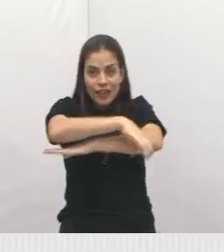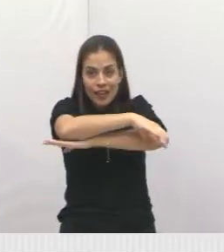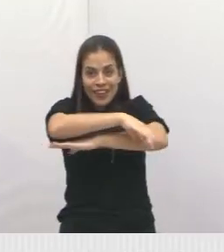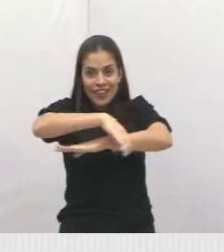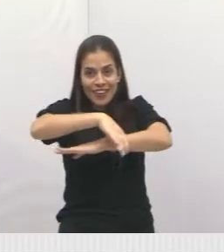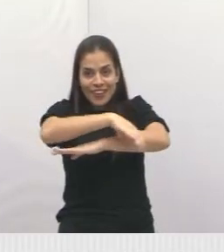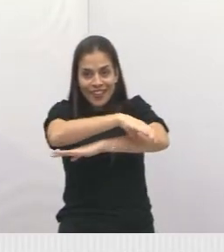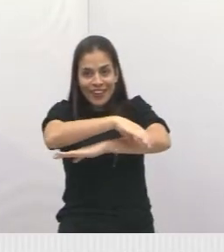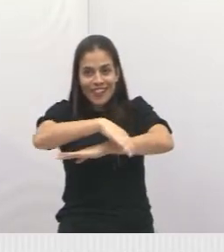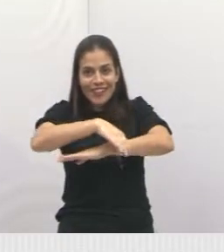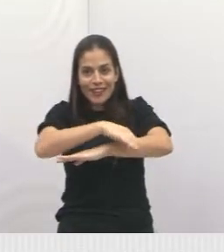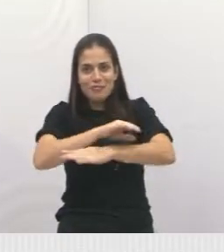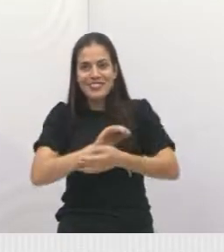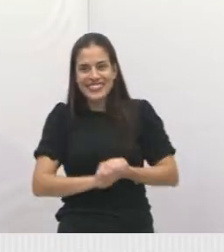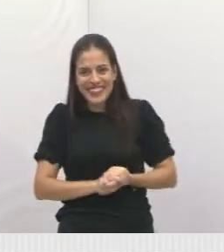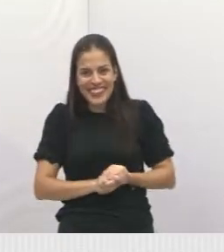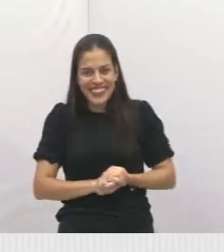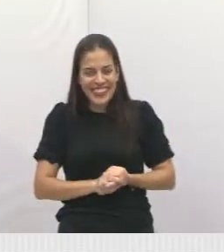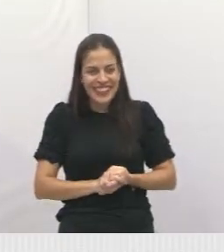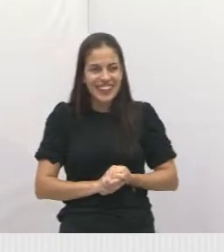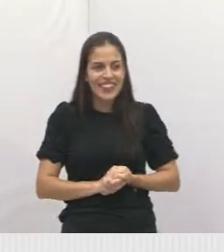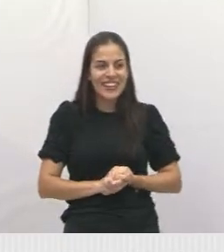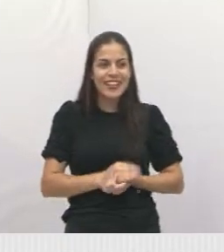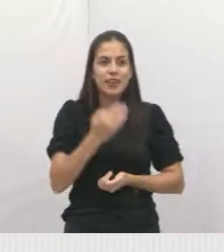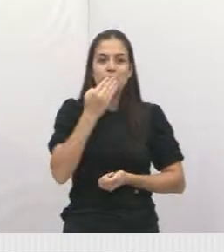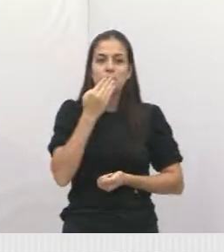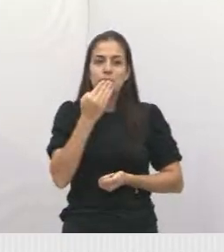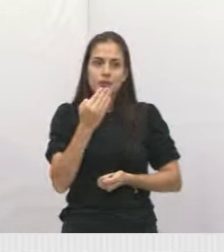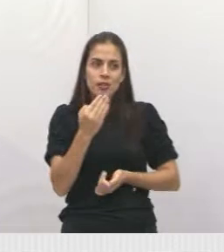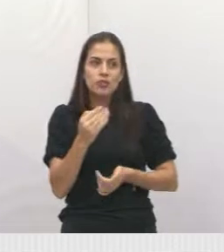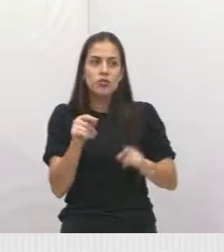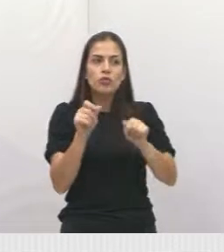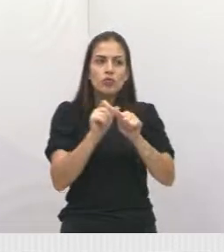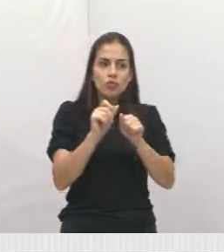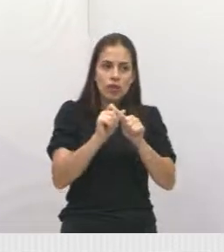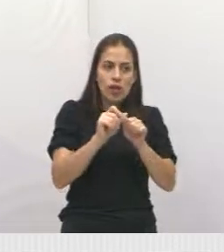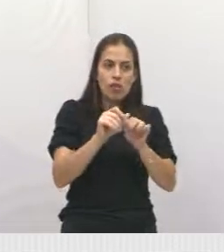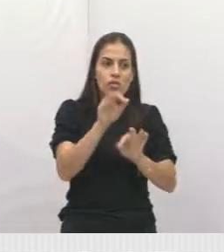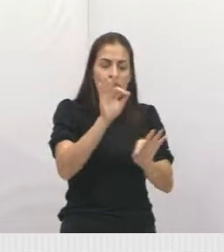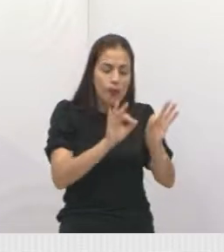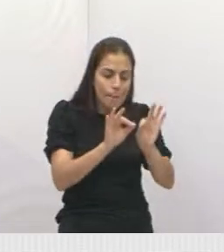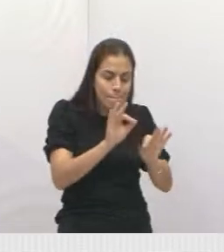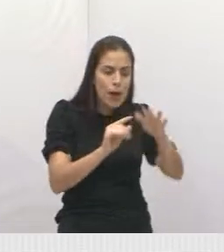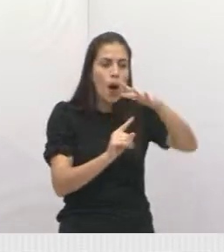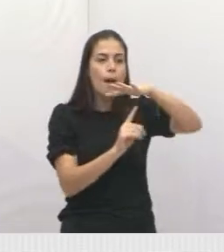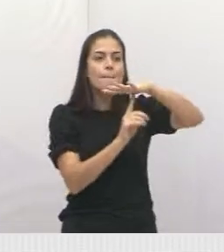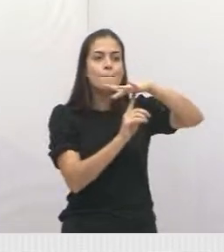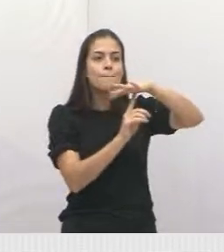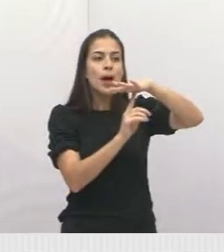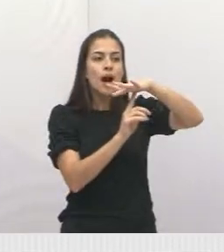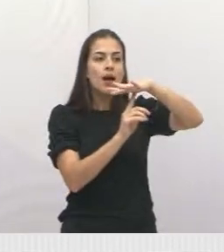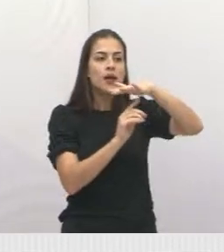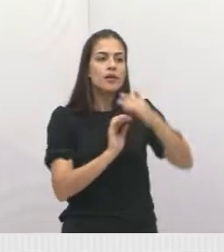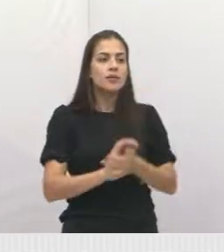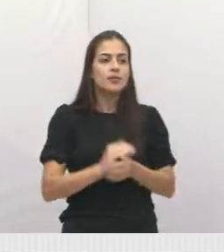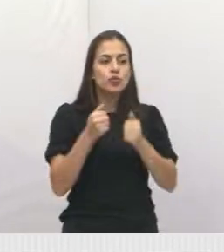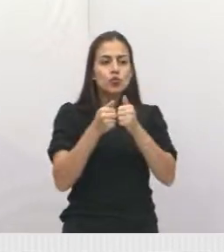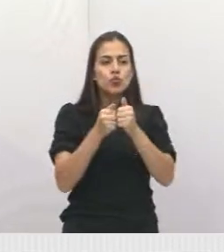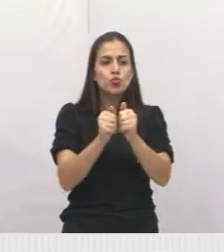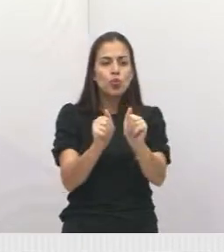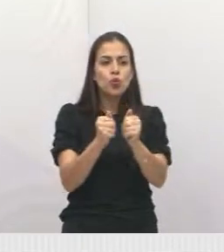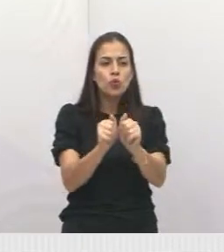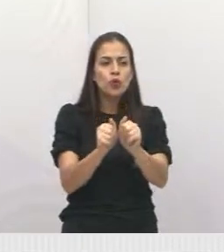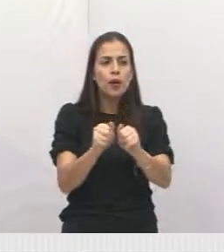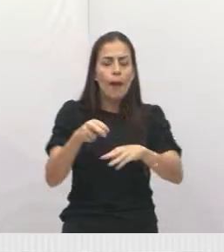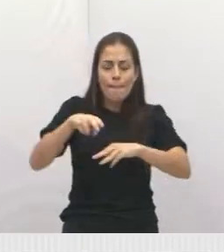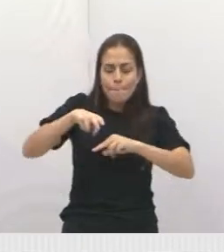Próximo. Isso aí é um pedido também que a gente está fazendo da manutenção de ponto de ônibus ali. É o assento,